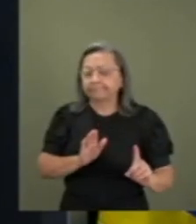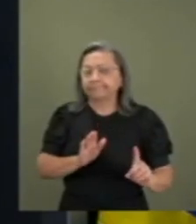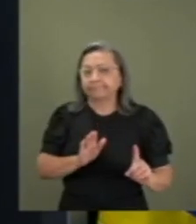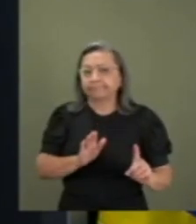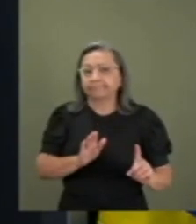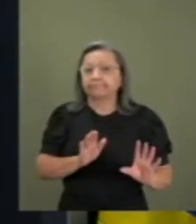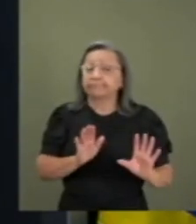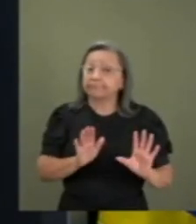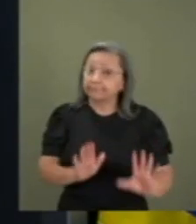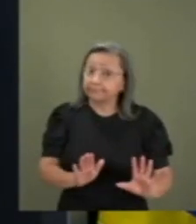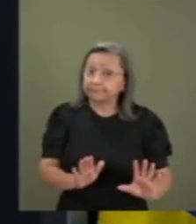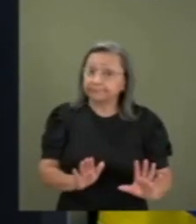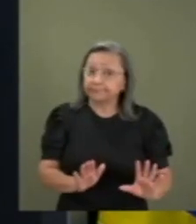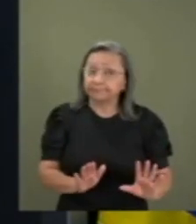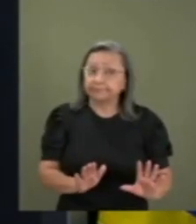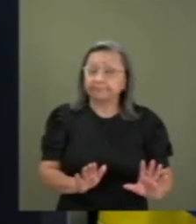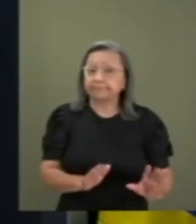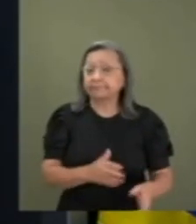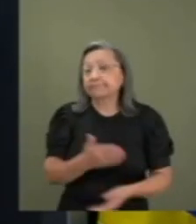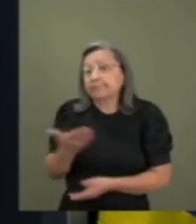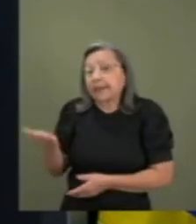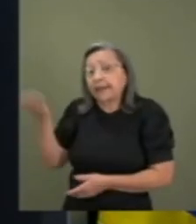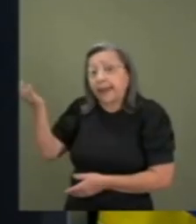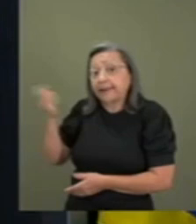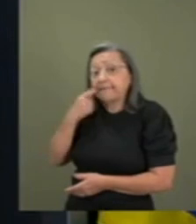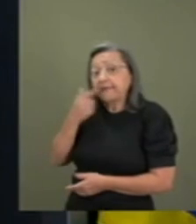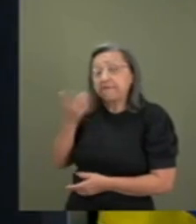Mas, é para dar o exemplo.